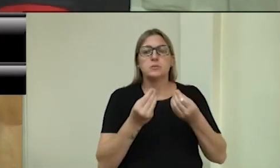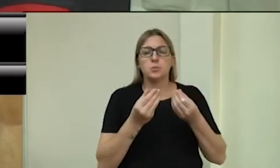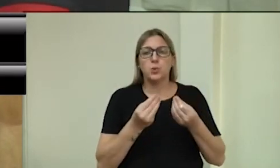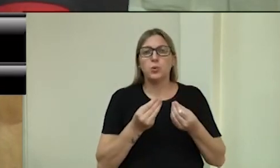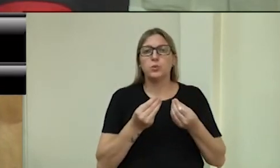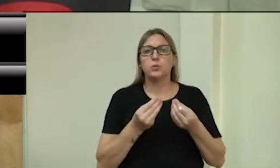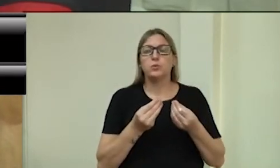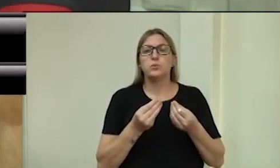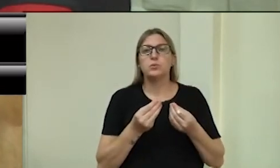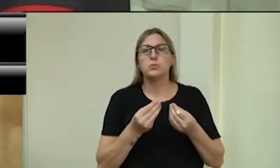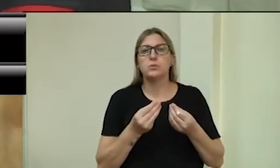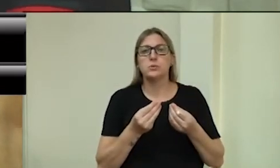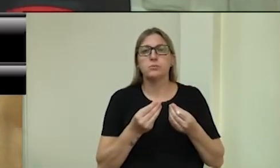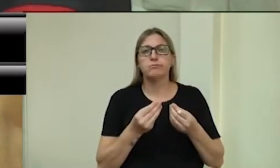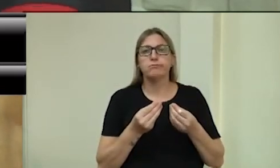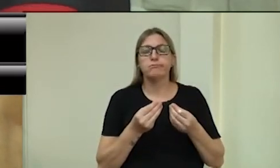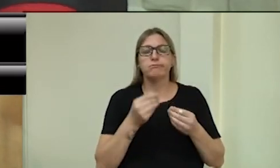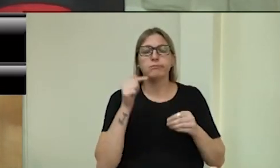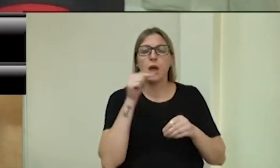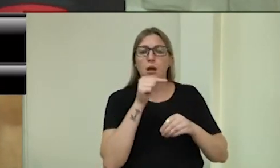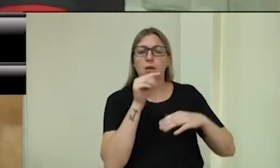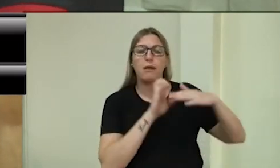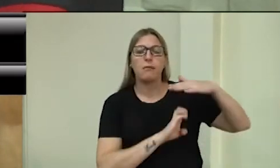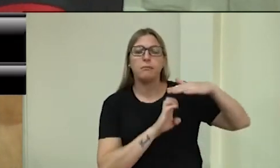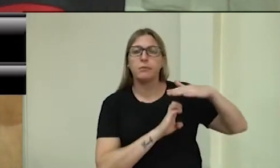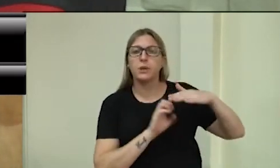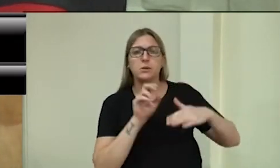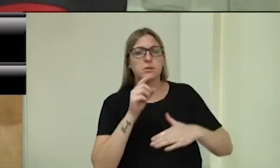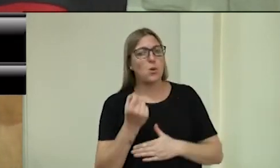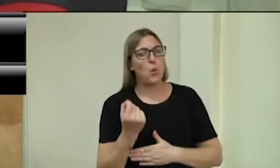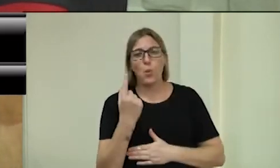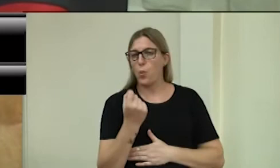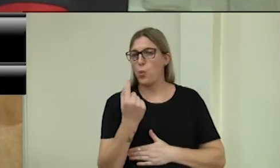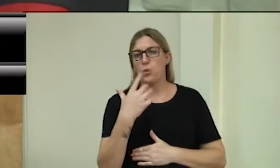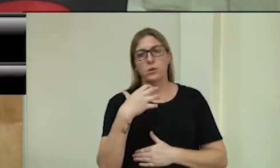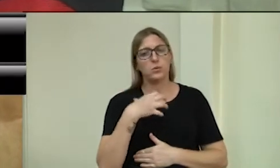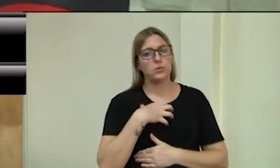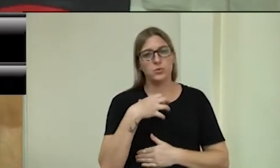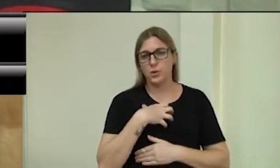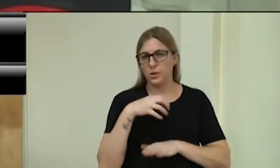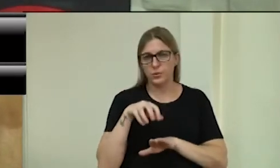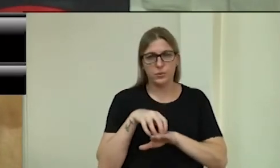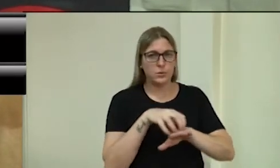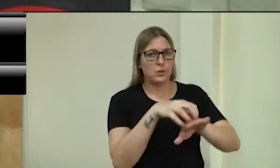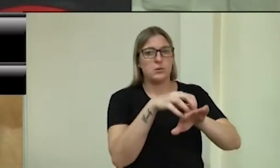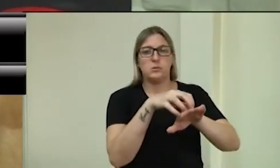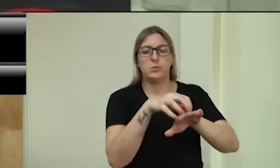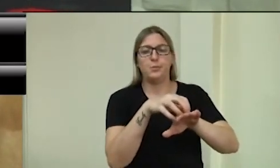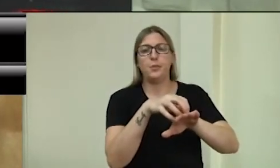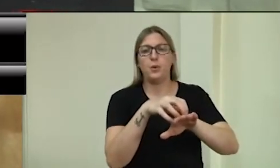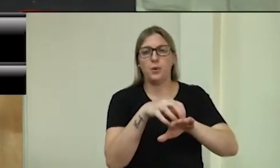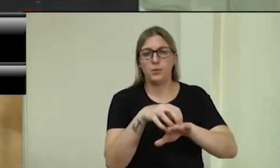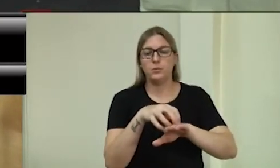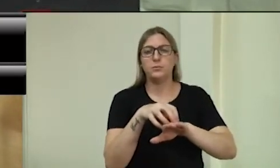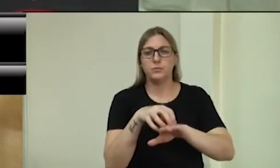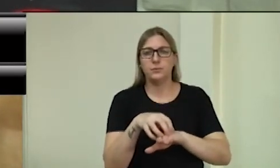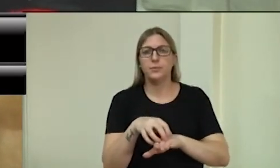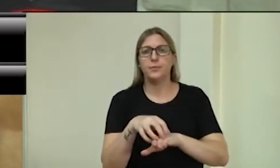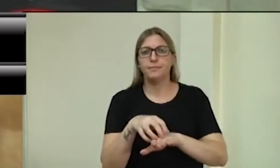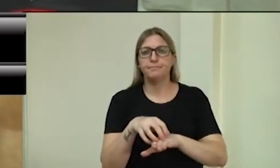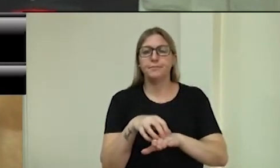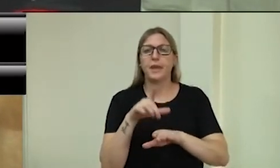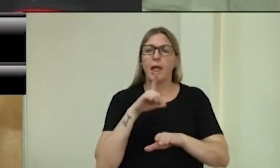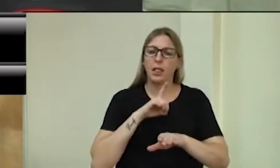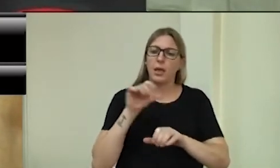é a única forma de transporte real. É visto que a gente tem migrado do sistema